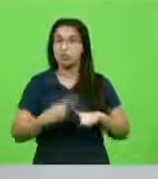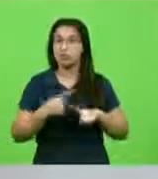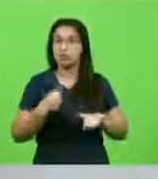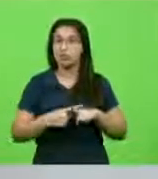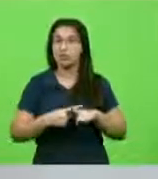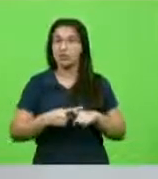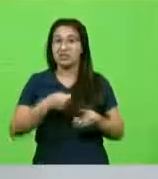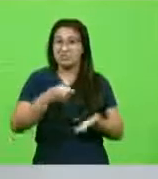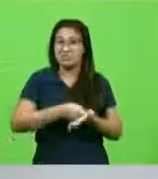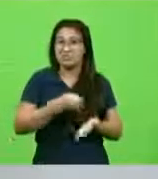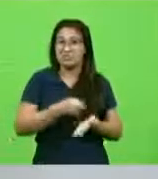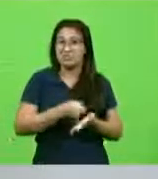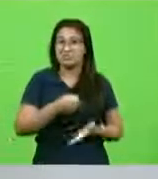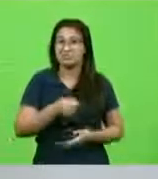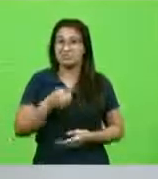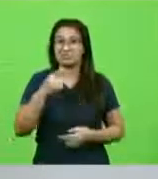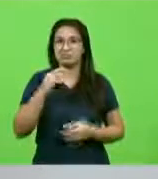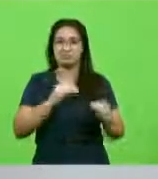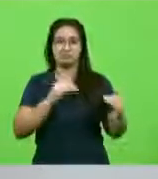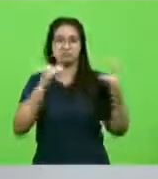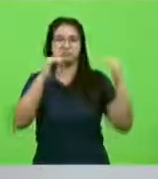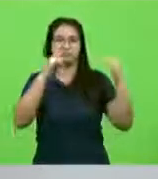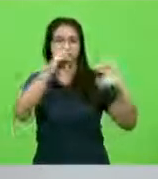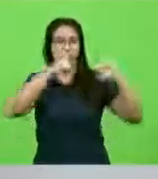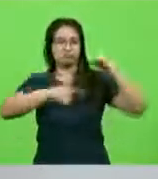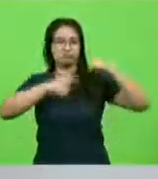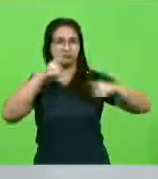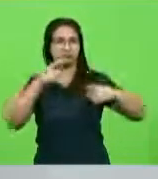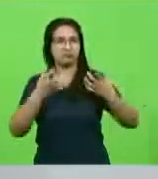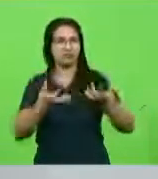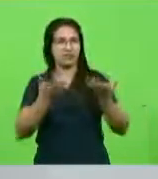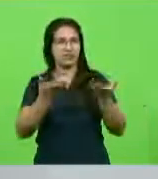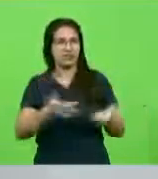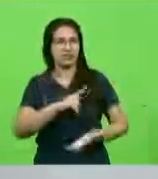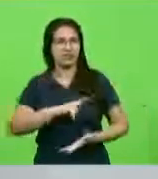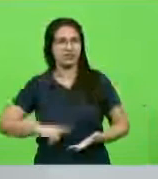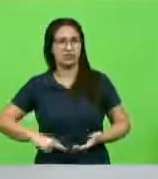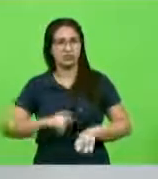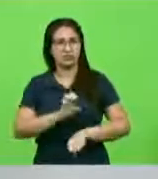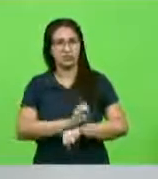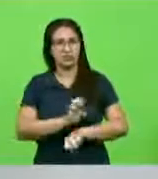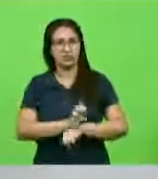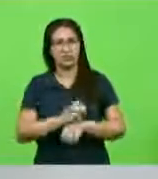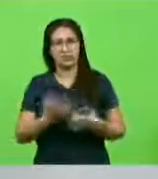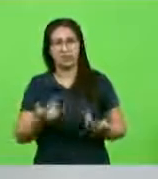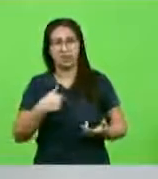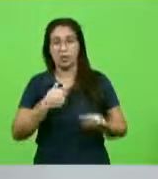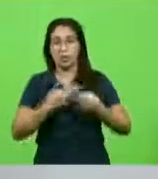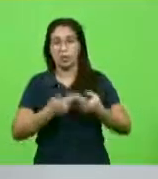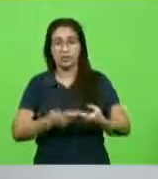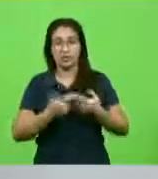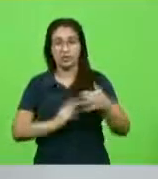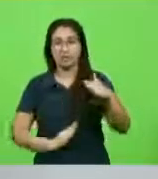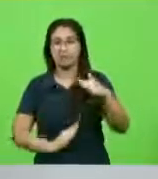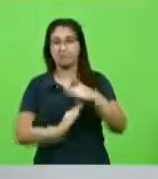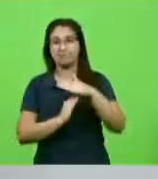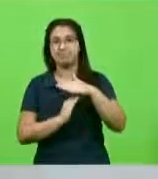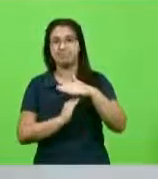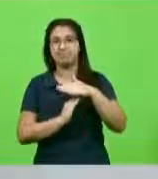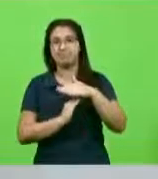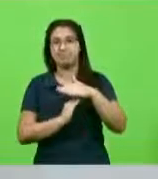abuso, desse autoritarismo que está sendo feito por parte do governo do Estado e minha paciência chegou no limite